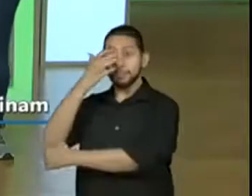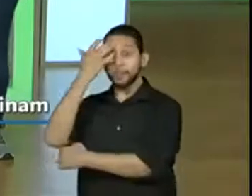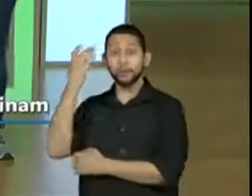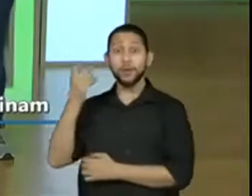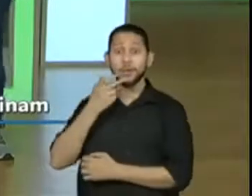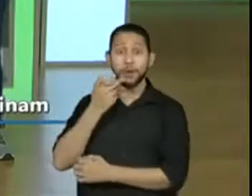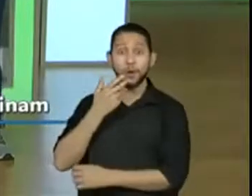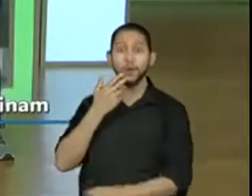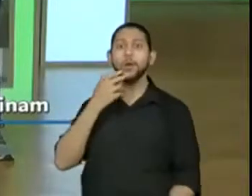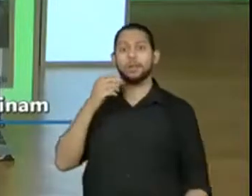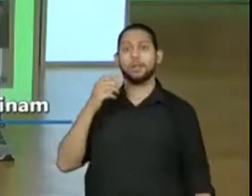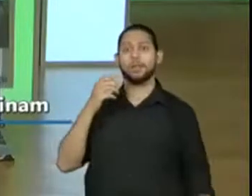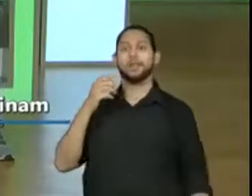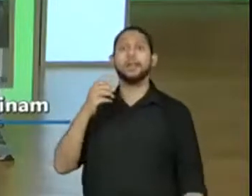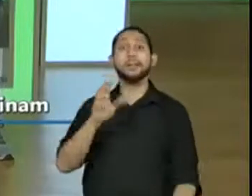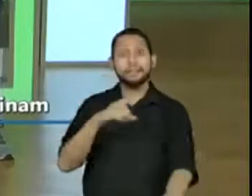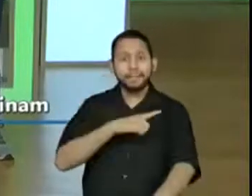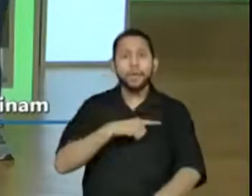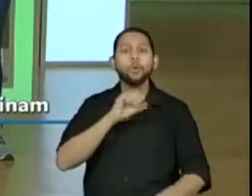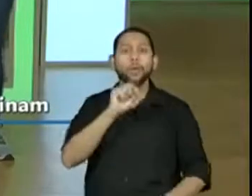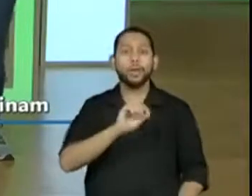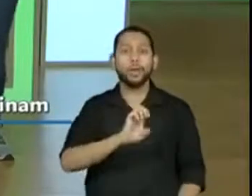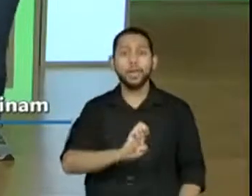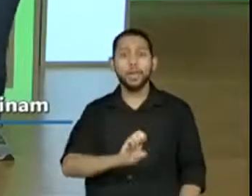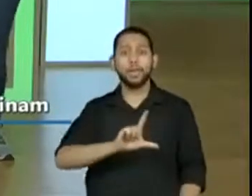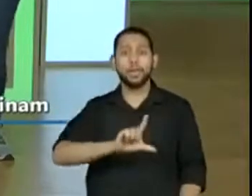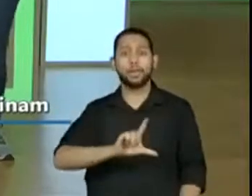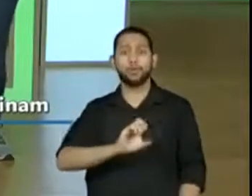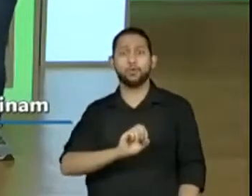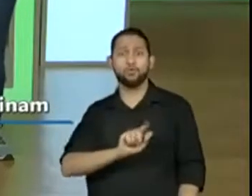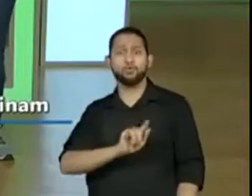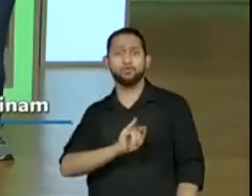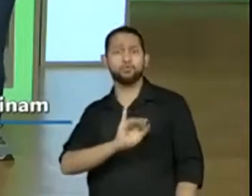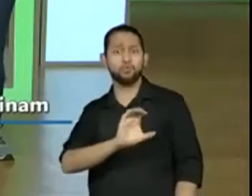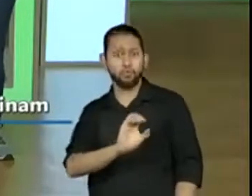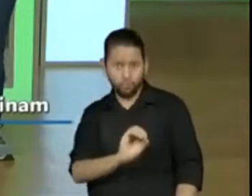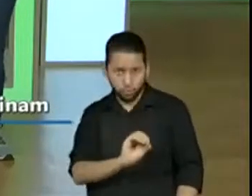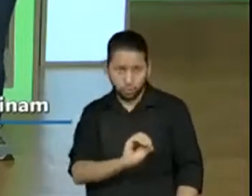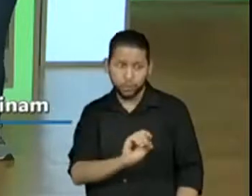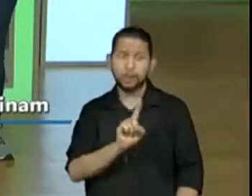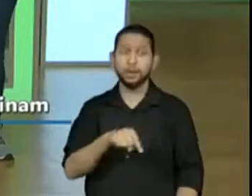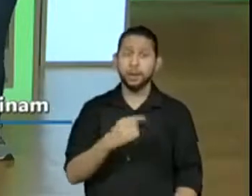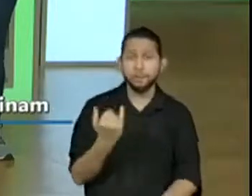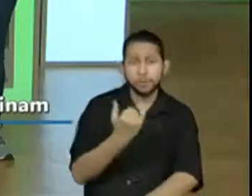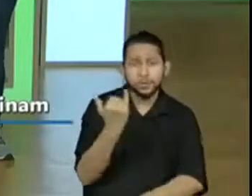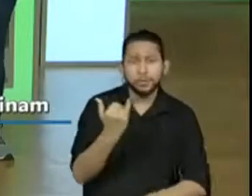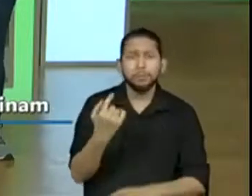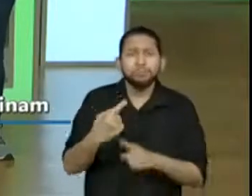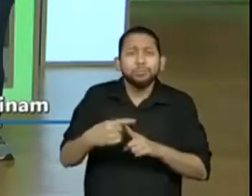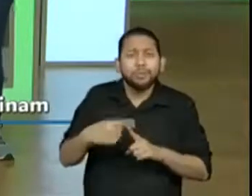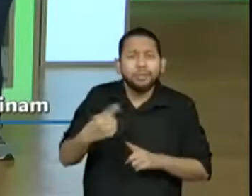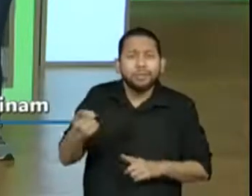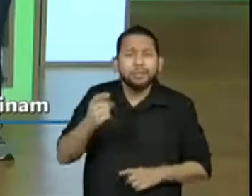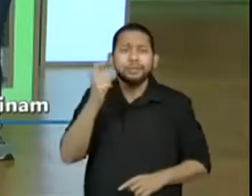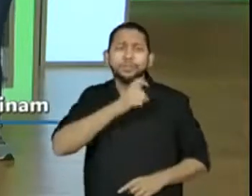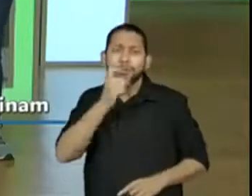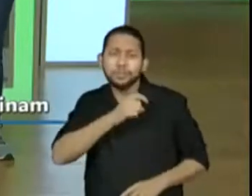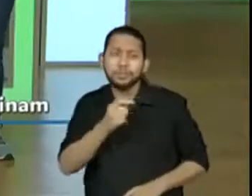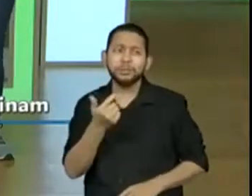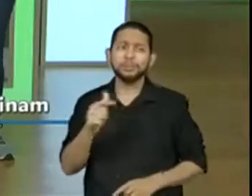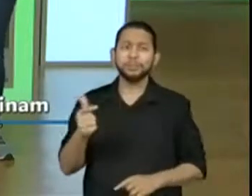grandioso estava errada, né? Sim. Ela não disse uma mentira, ela só não disse exatamente